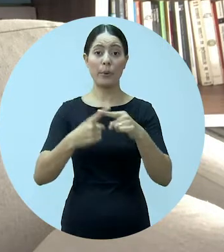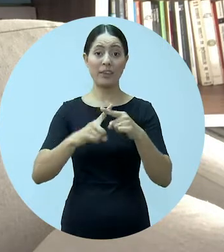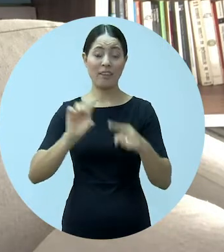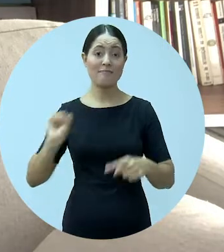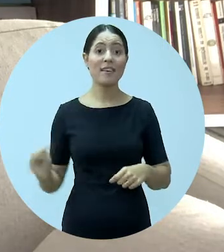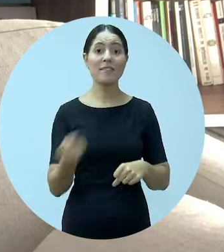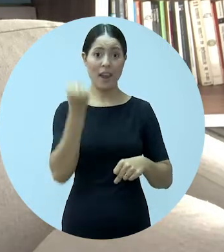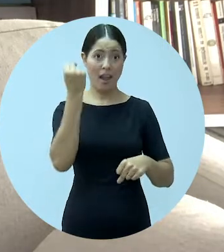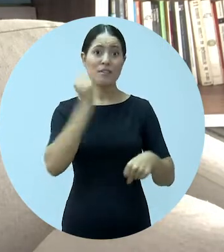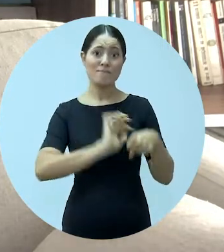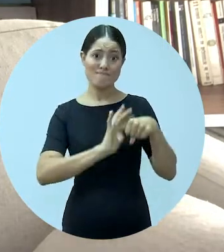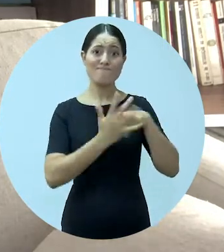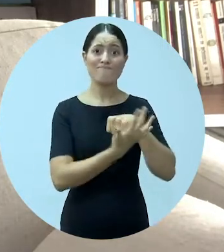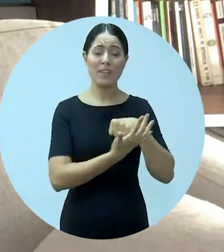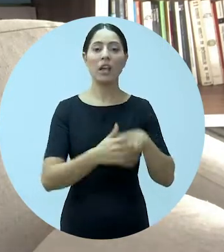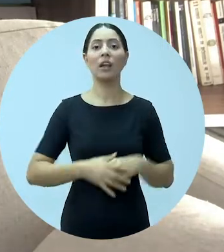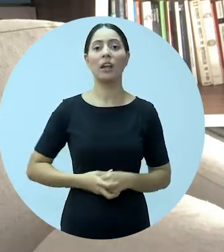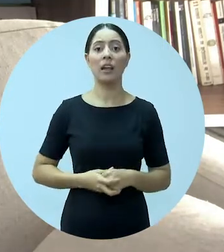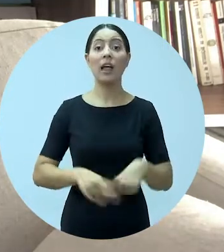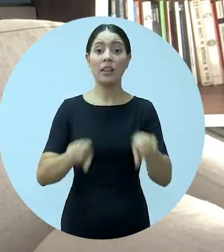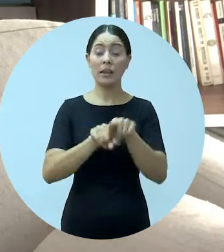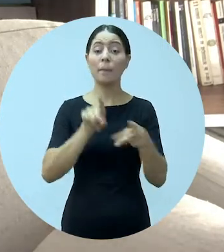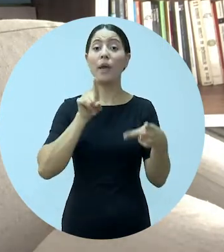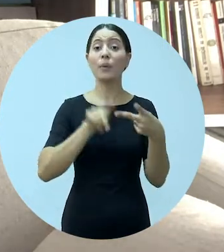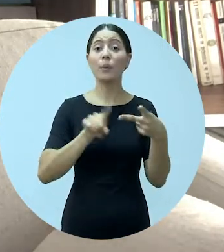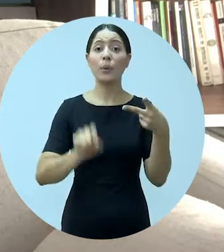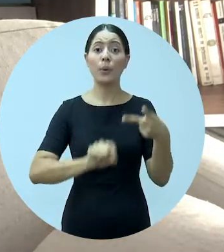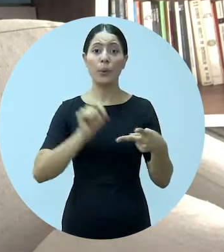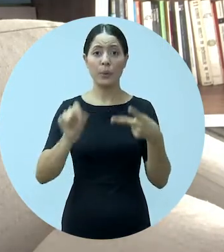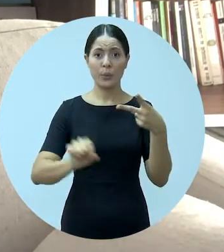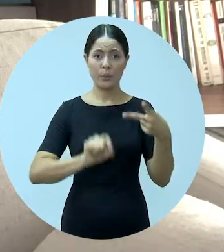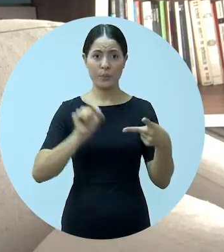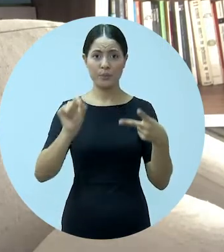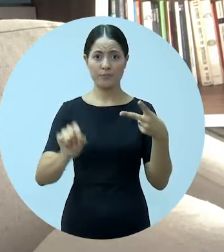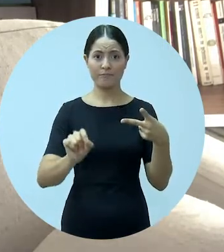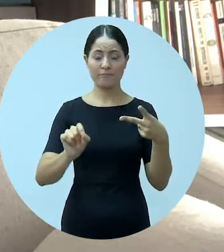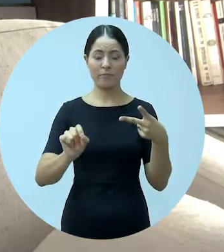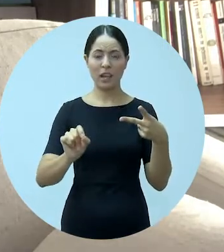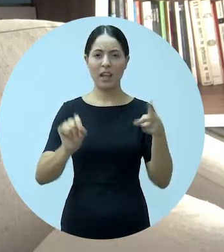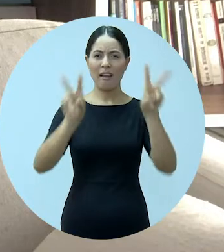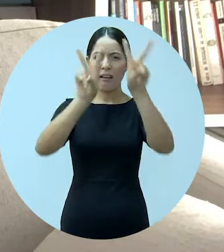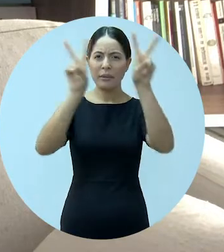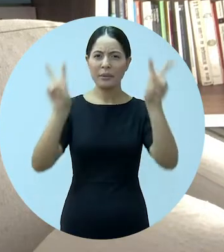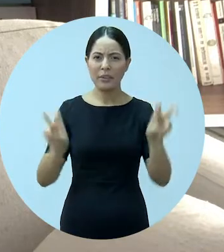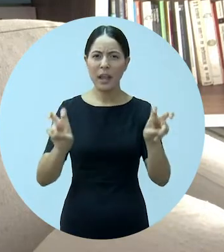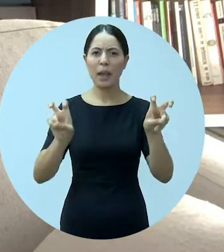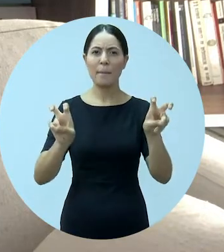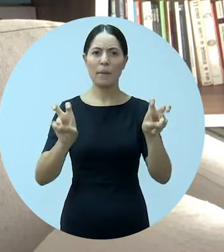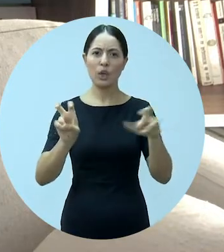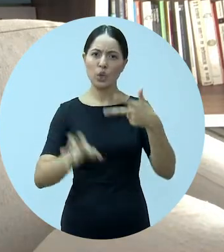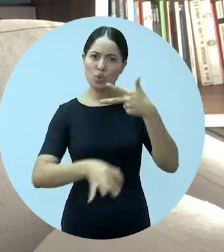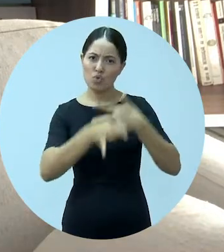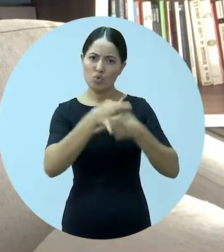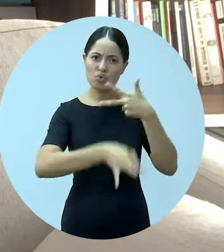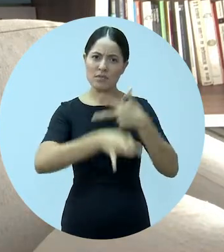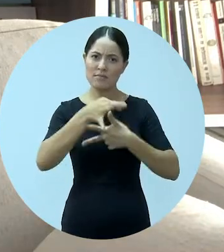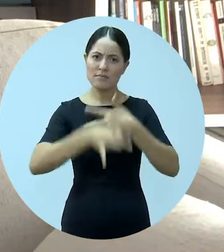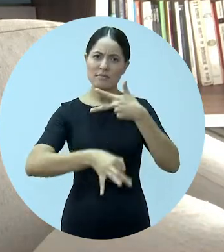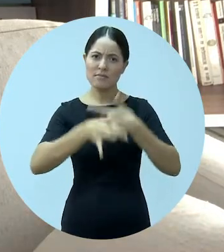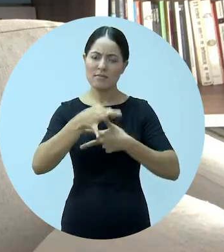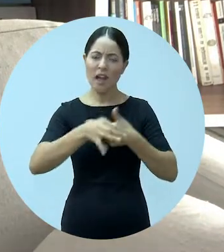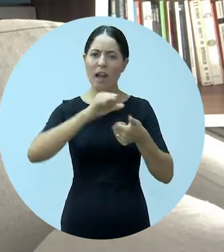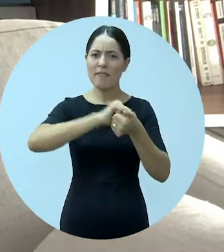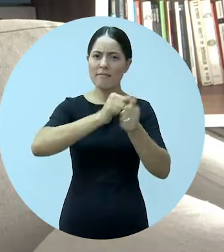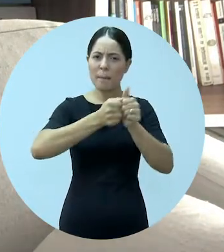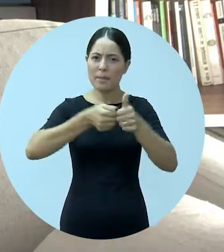gravidade que é este problema. O segundo diz exatamente acerca da instrumentalização do Poder Judiciário para estar